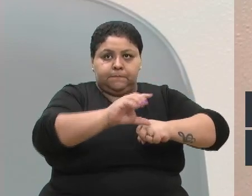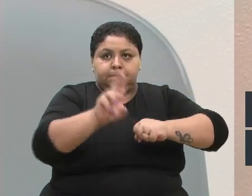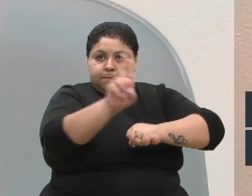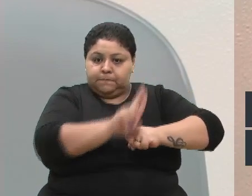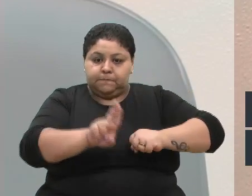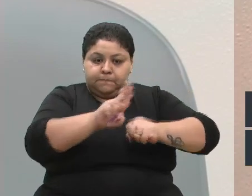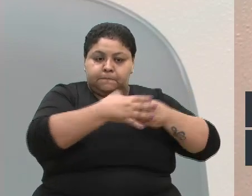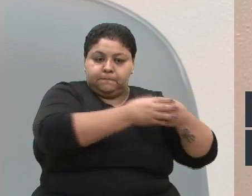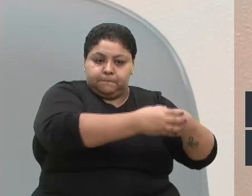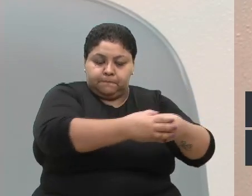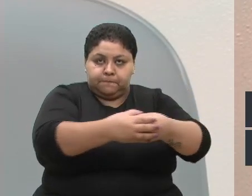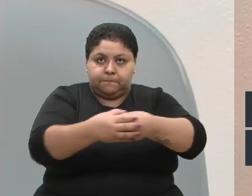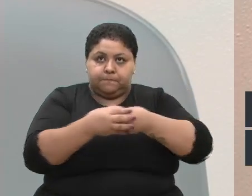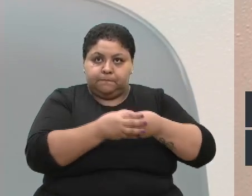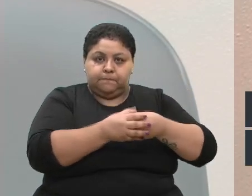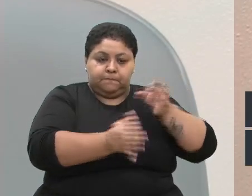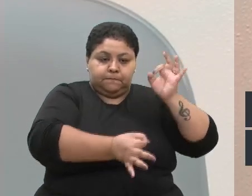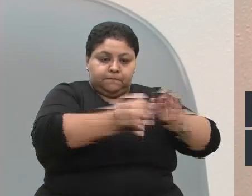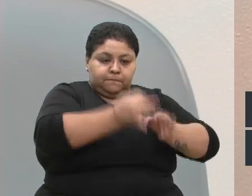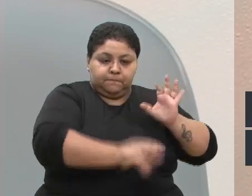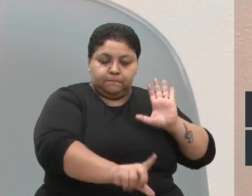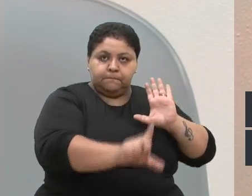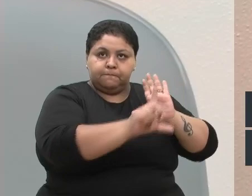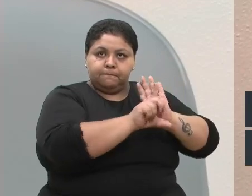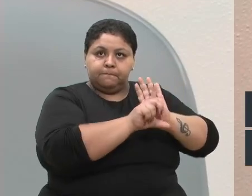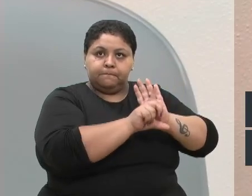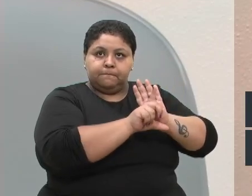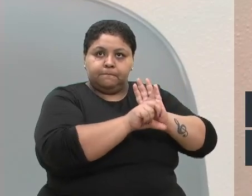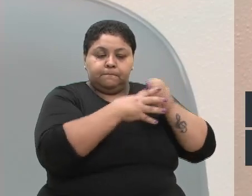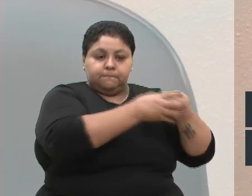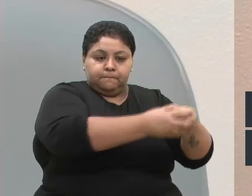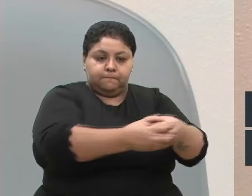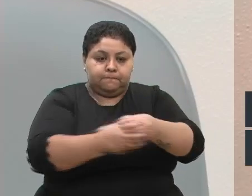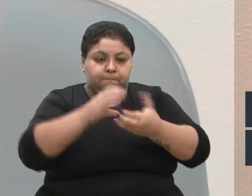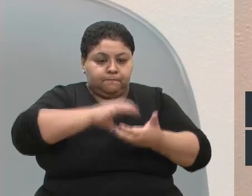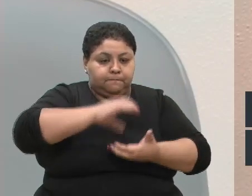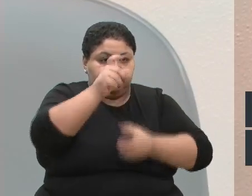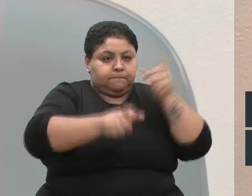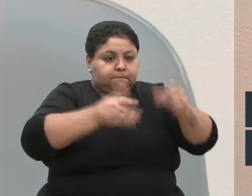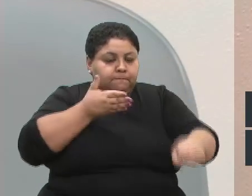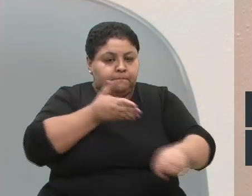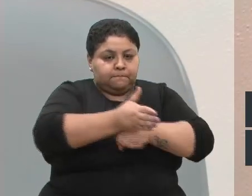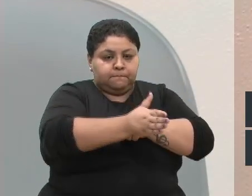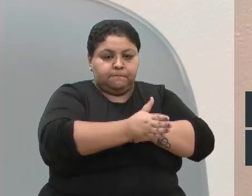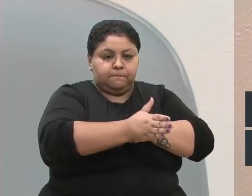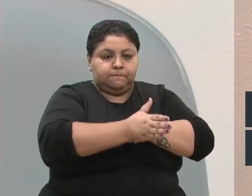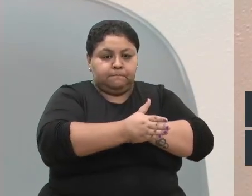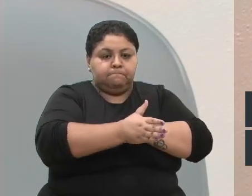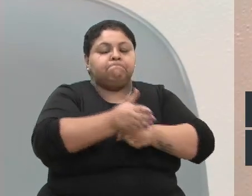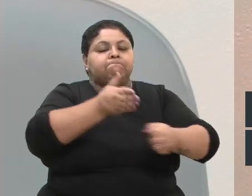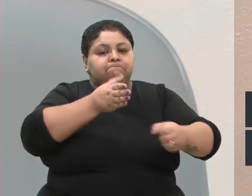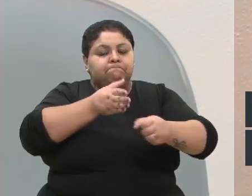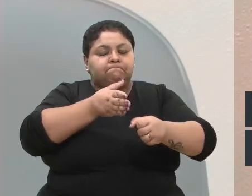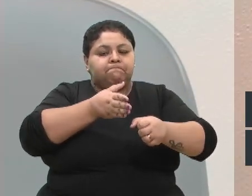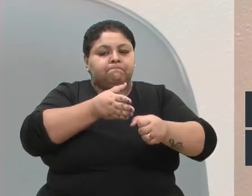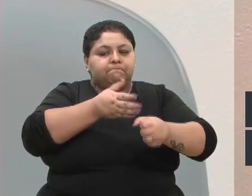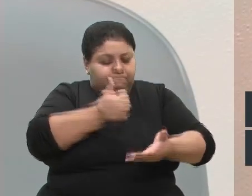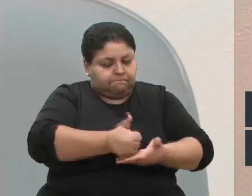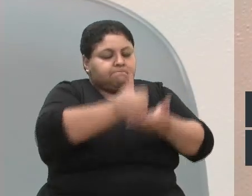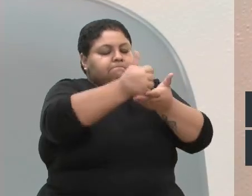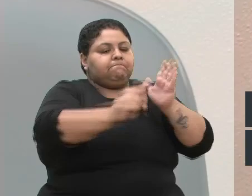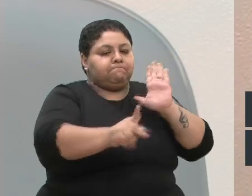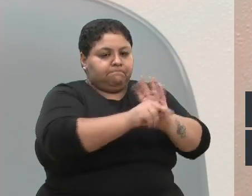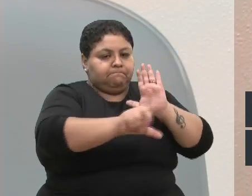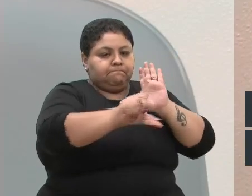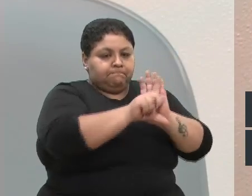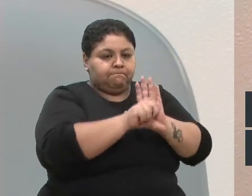Comissão de Constituição, Justiça e Legislação, esta Comissão do Idoso, por seus integrantes, manifesta-se de forma favorável ao projeto de lei